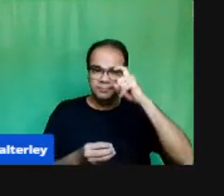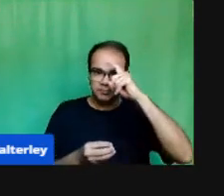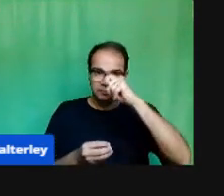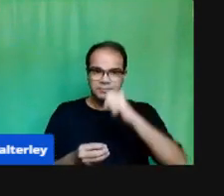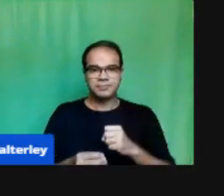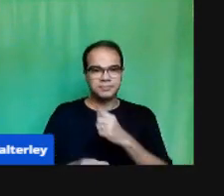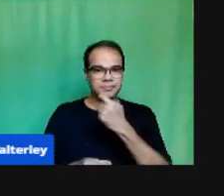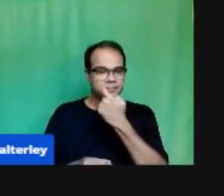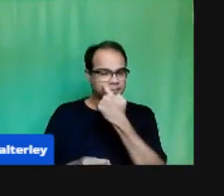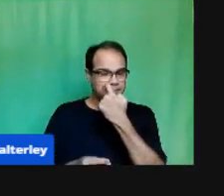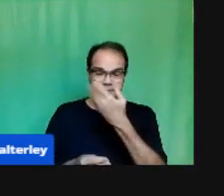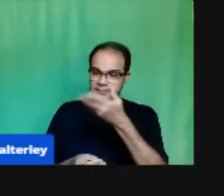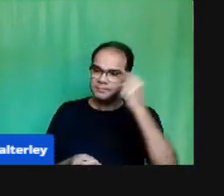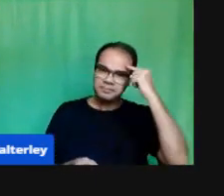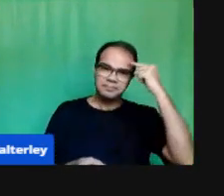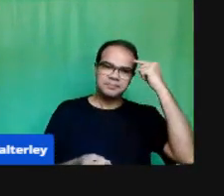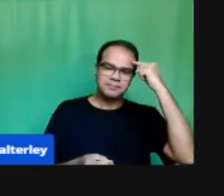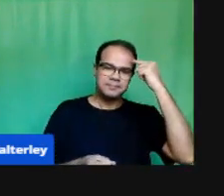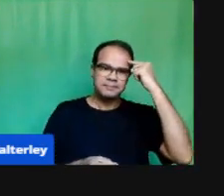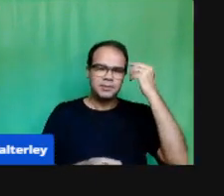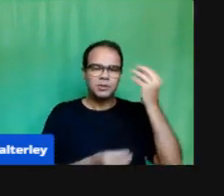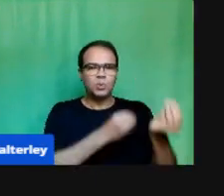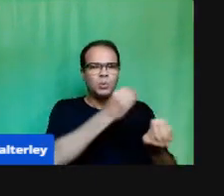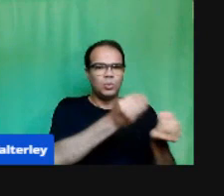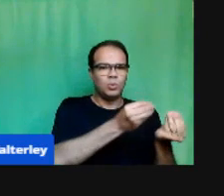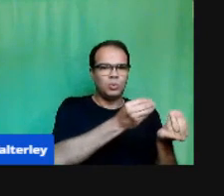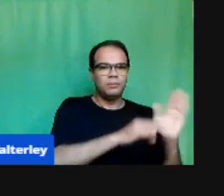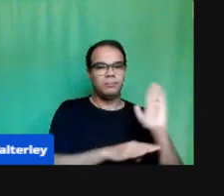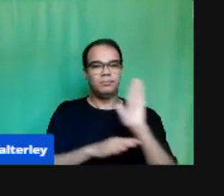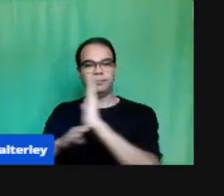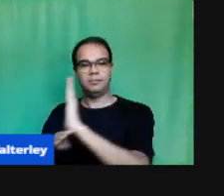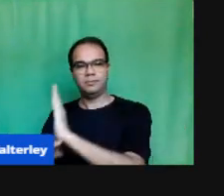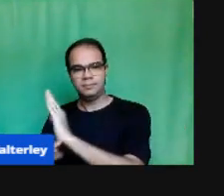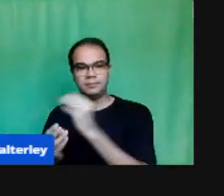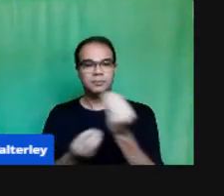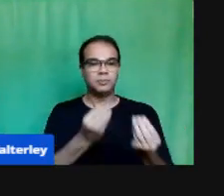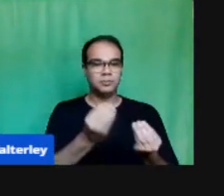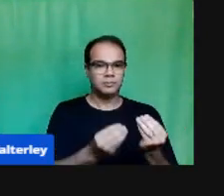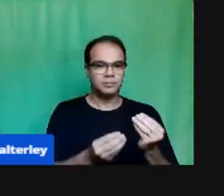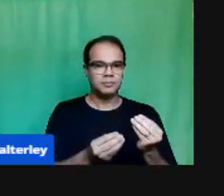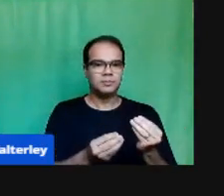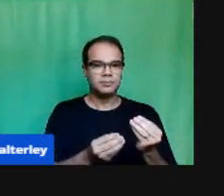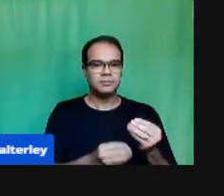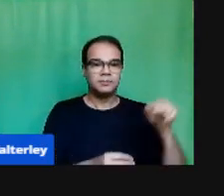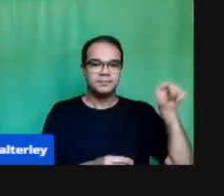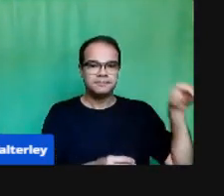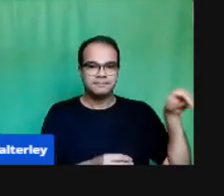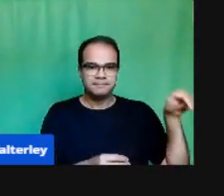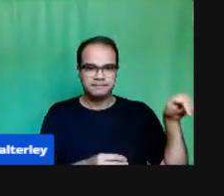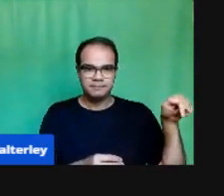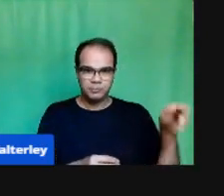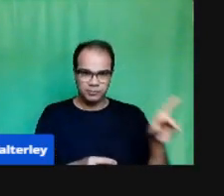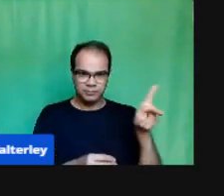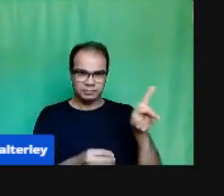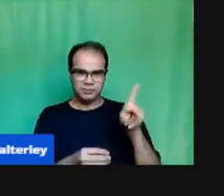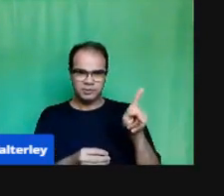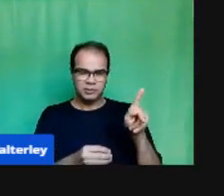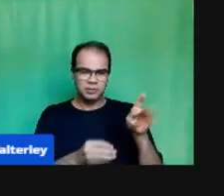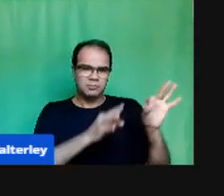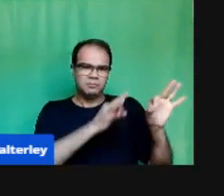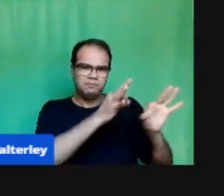Nesses itens Que será muito importante Para o planejamento Para avaliação